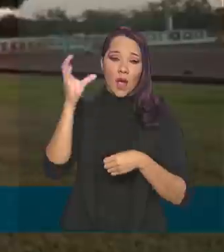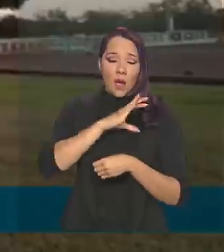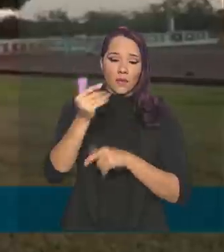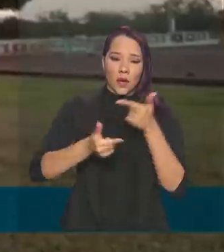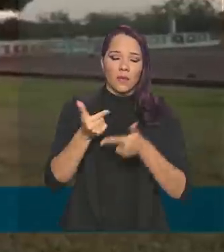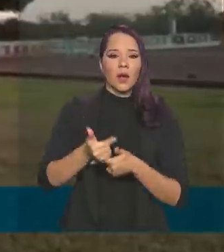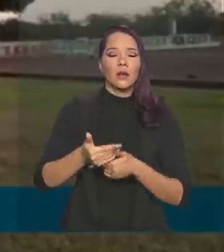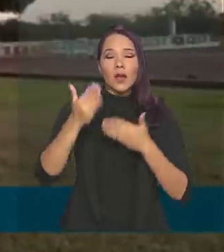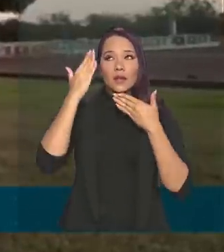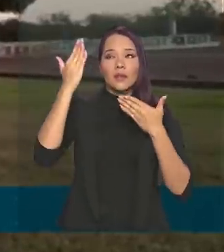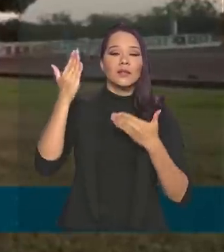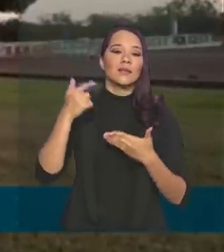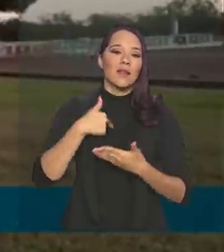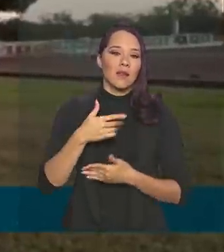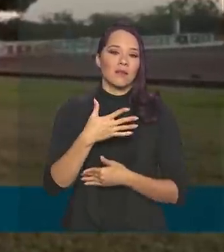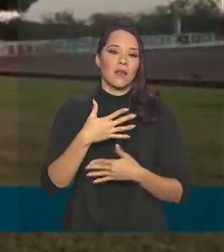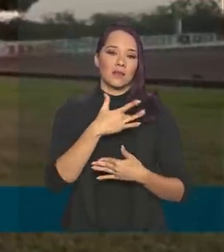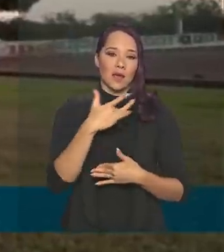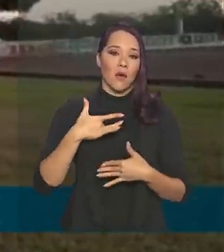Deus, estou muito bem.